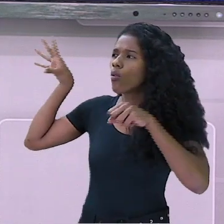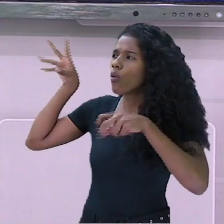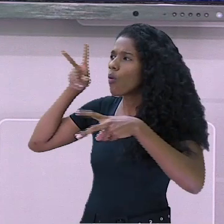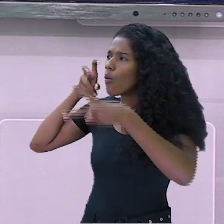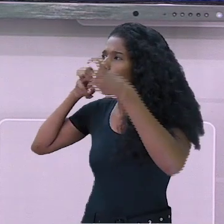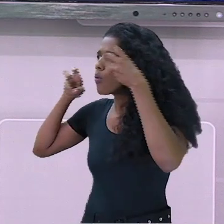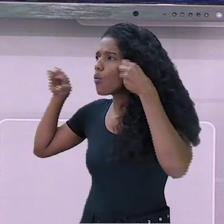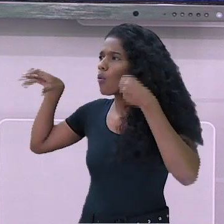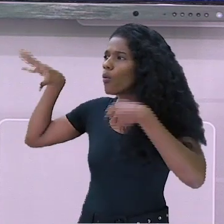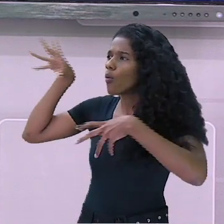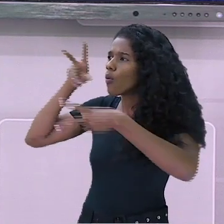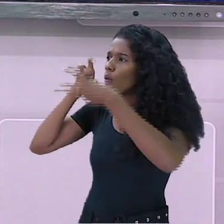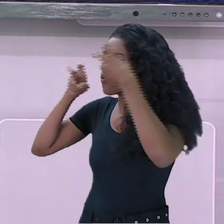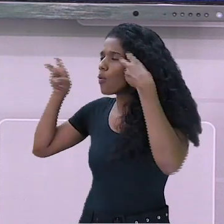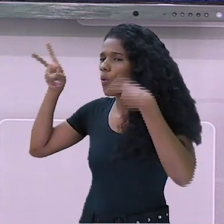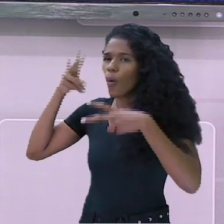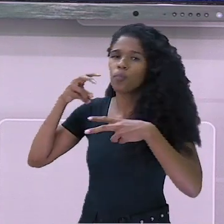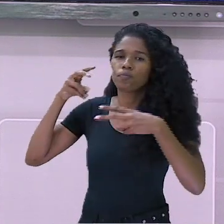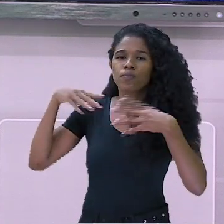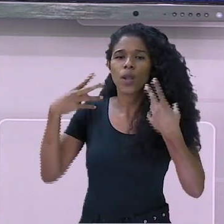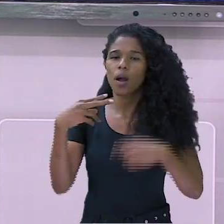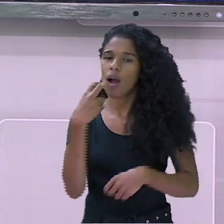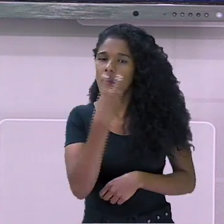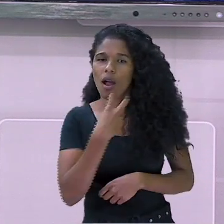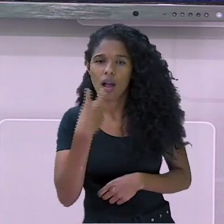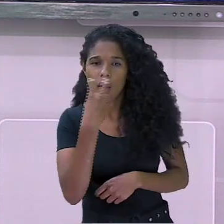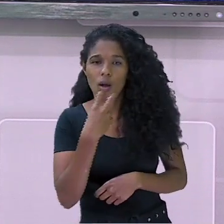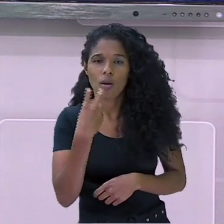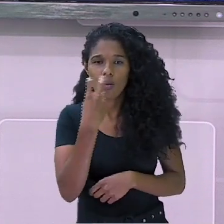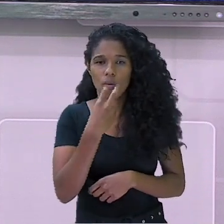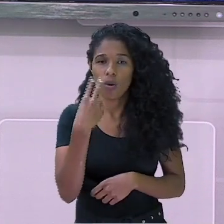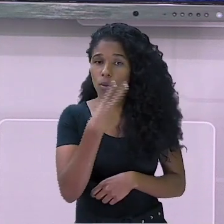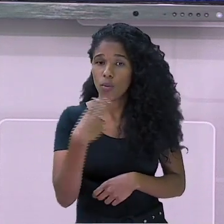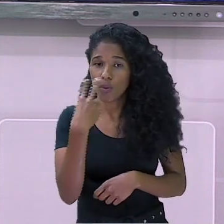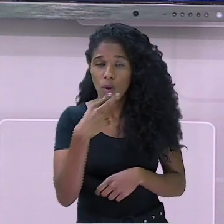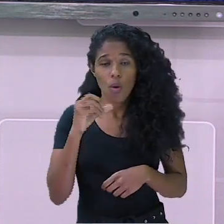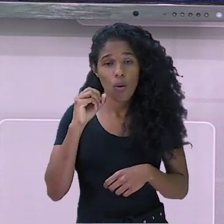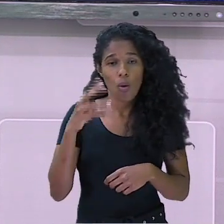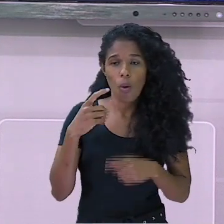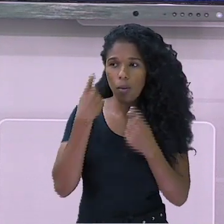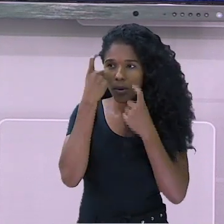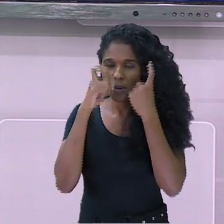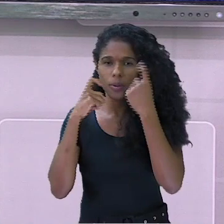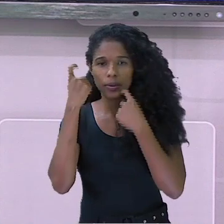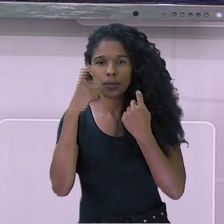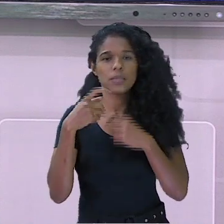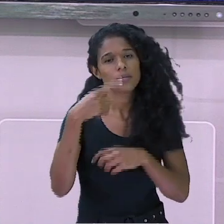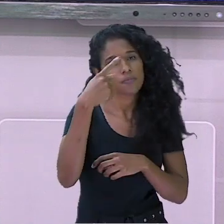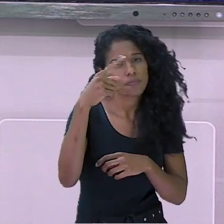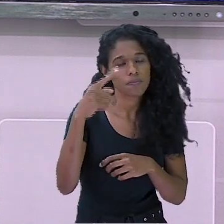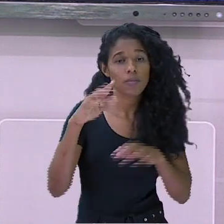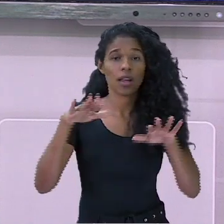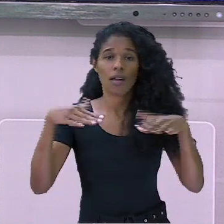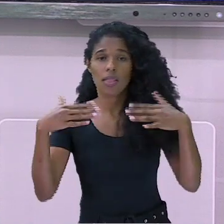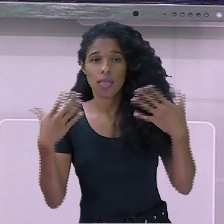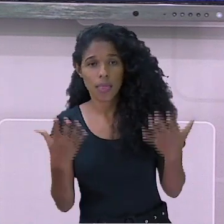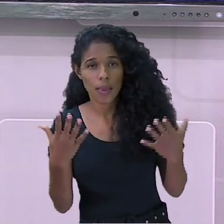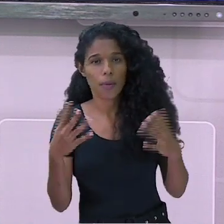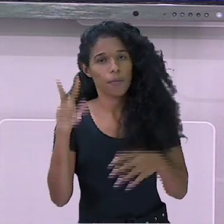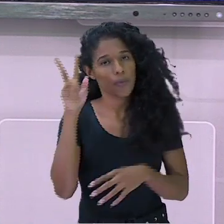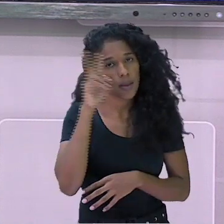leitura labial ou pela expressão facial. Então, recordando, posicione de frente para ela,